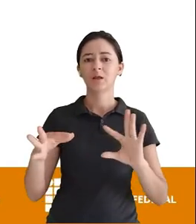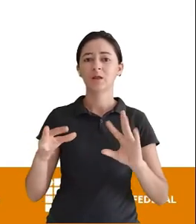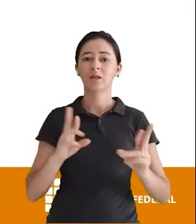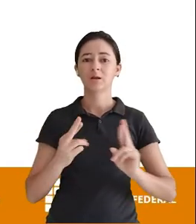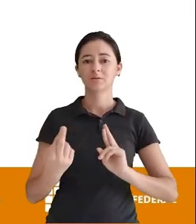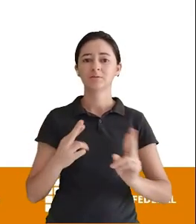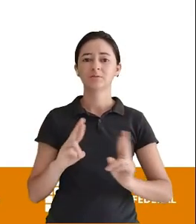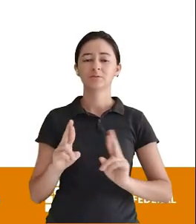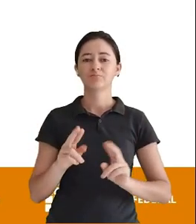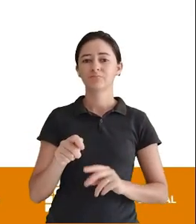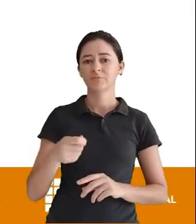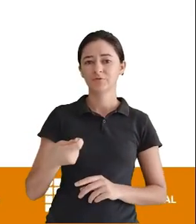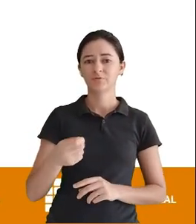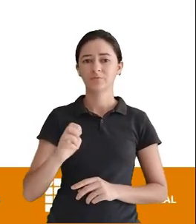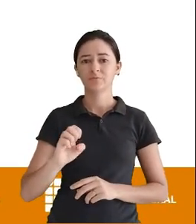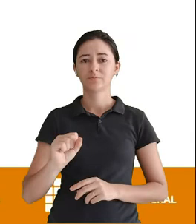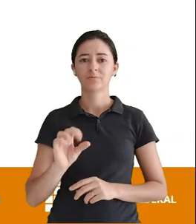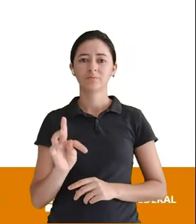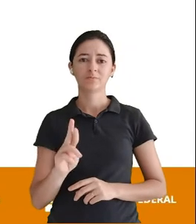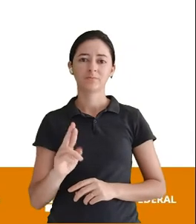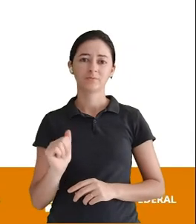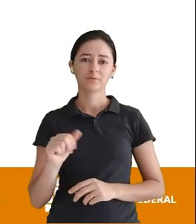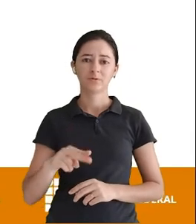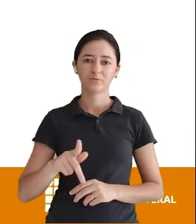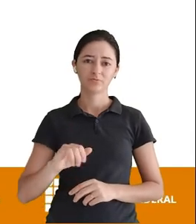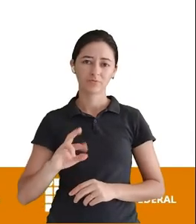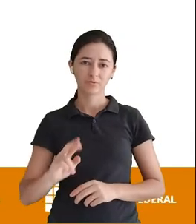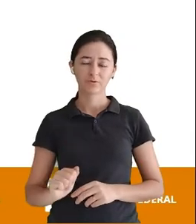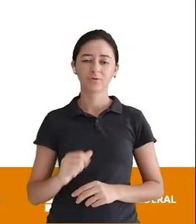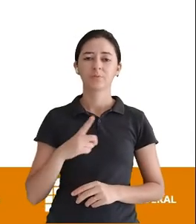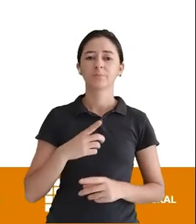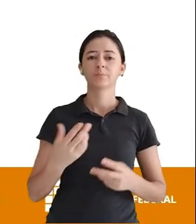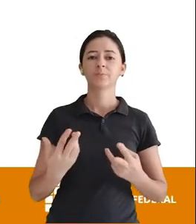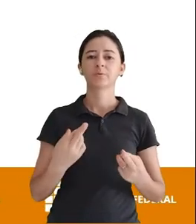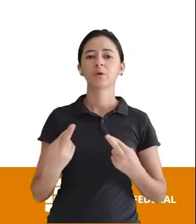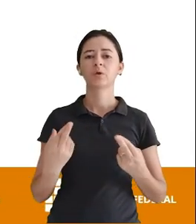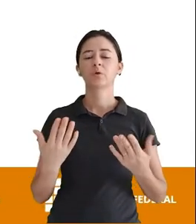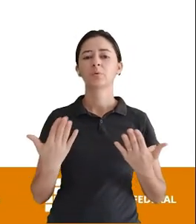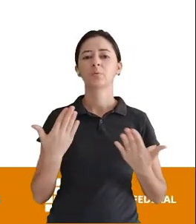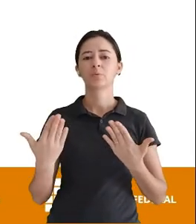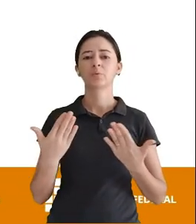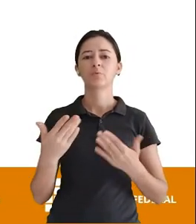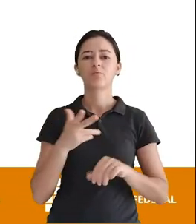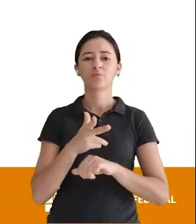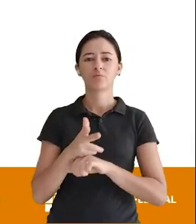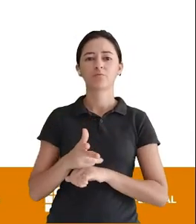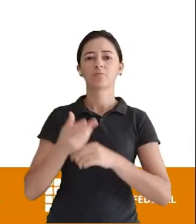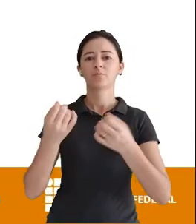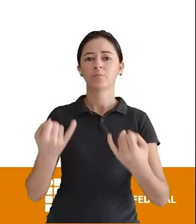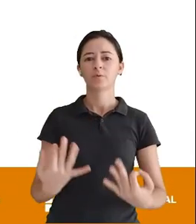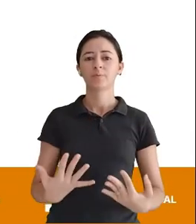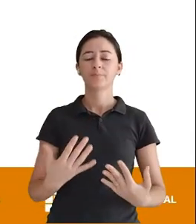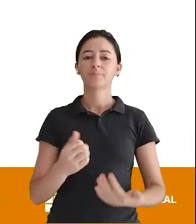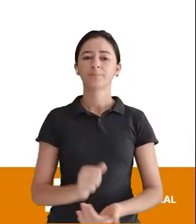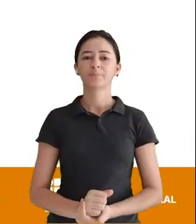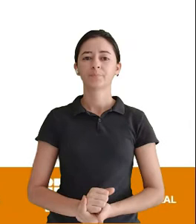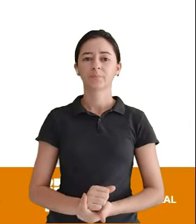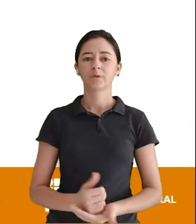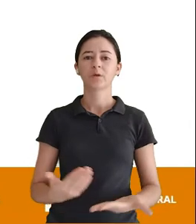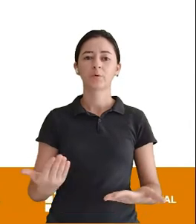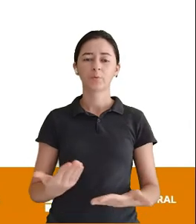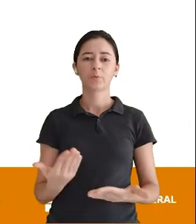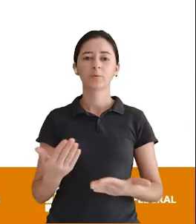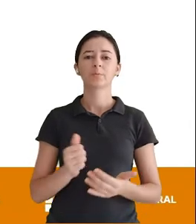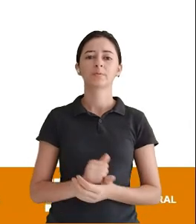matrícula Vamos a um exemplo Aqui Exatamente sobre isso Que eu acabei de explicar Aqui no vídeo Agora Olhando para vocês Mas vamos aqui Um exemplo No